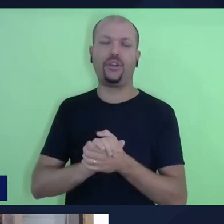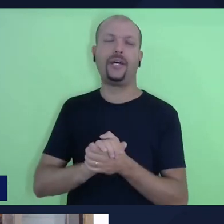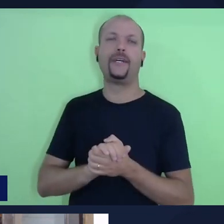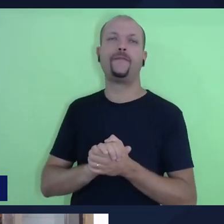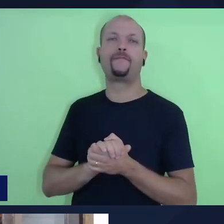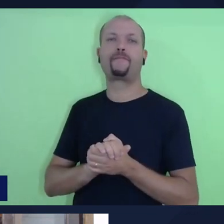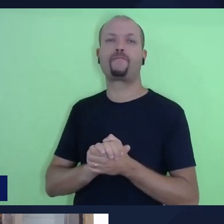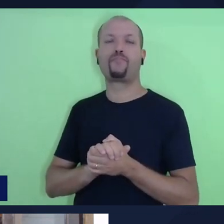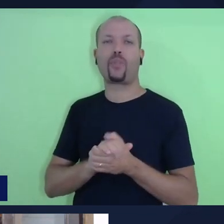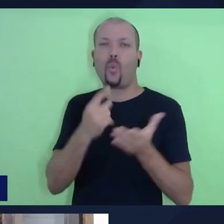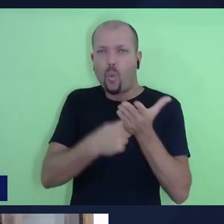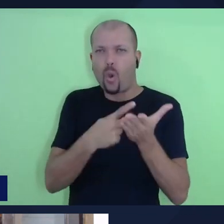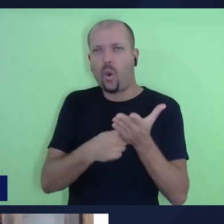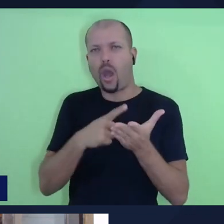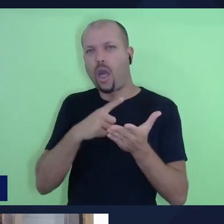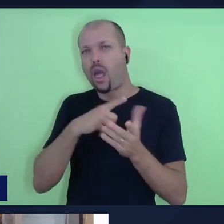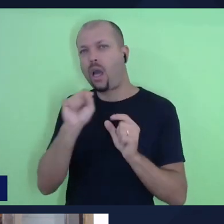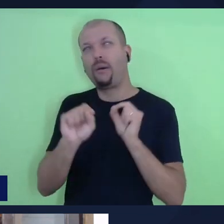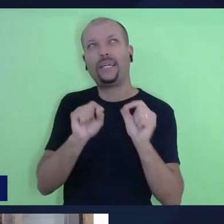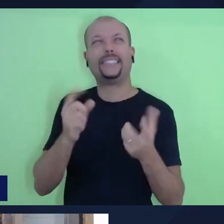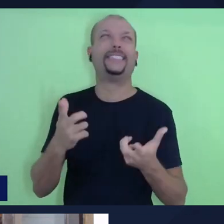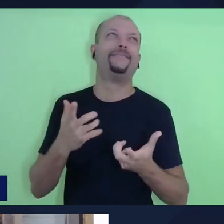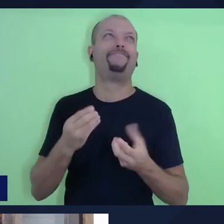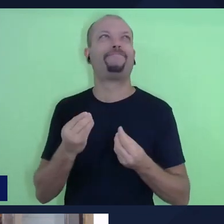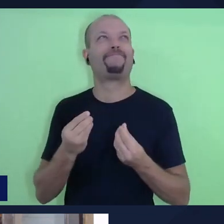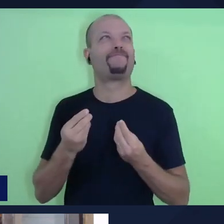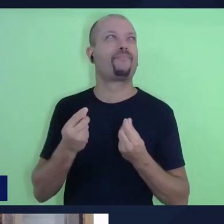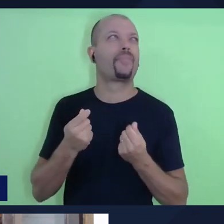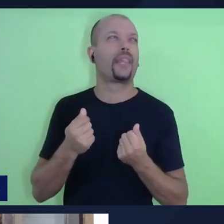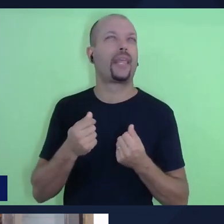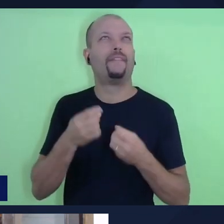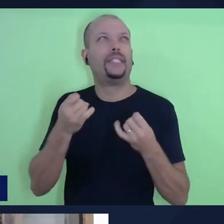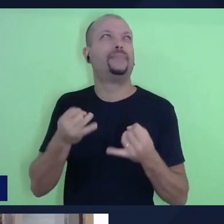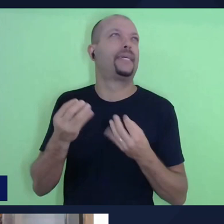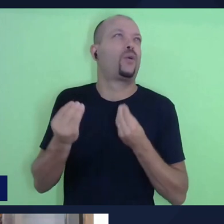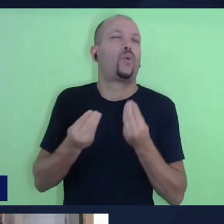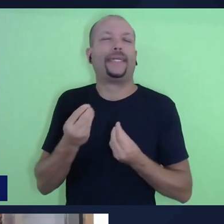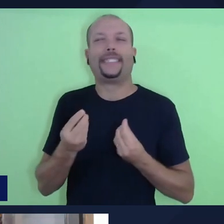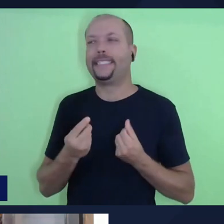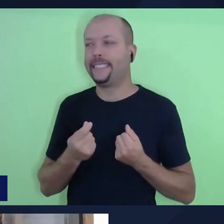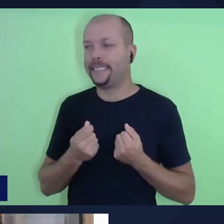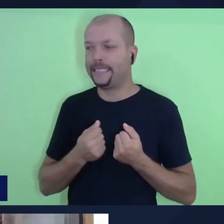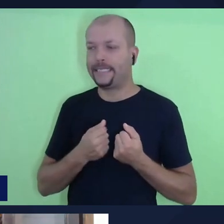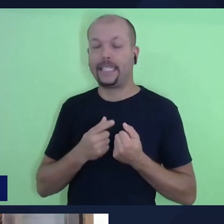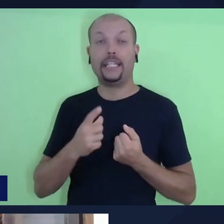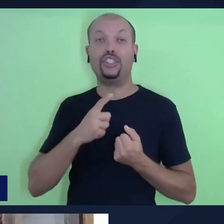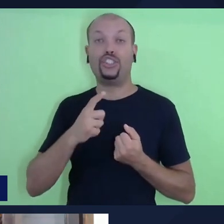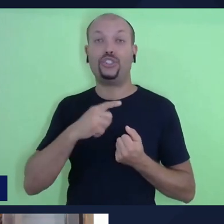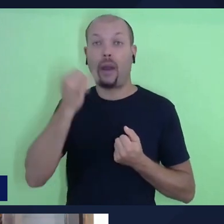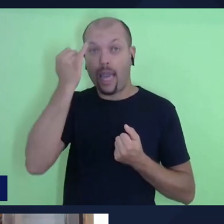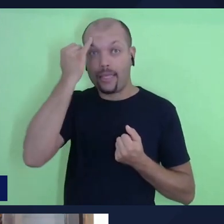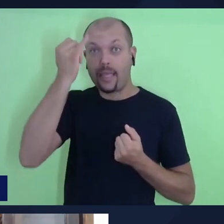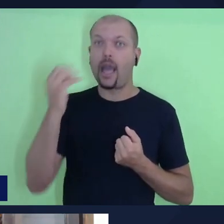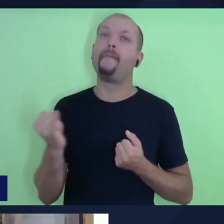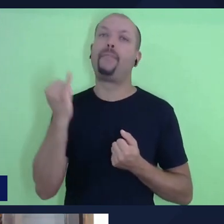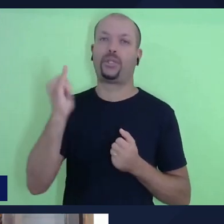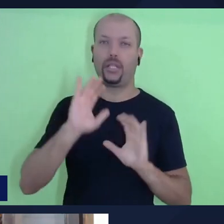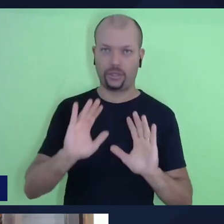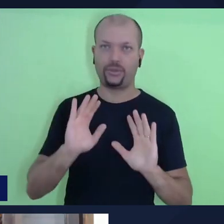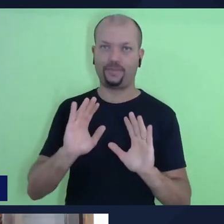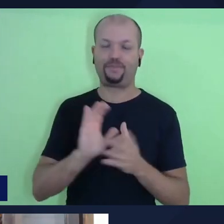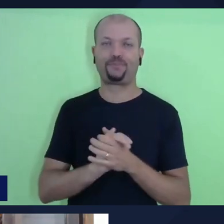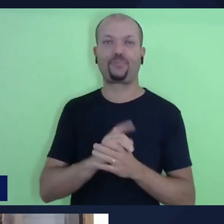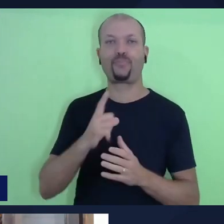vamos dizer assim, um pressuposto muito importante, nós tínhamos ali